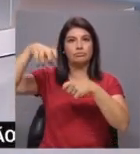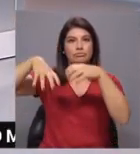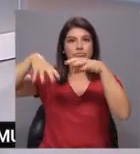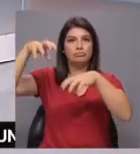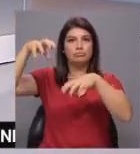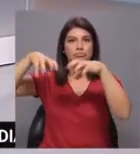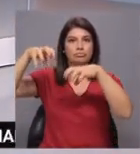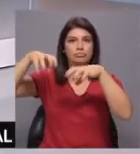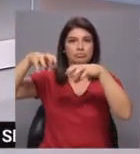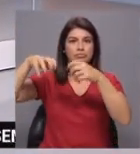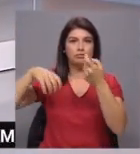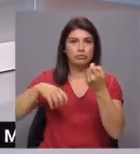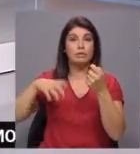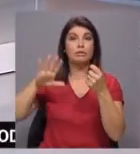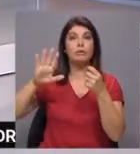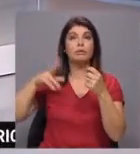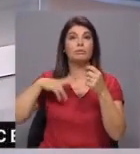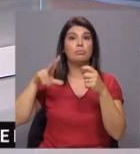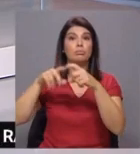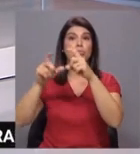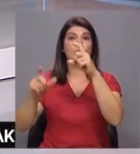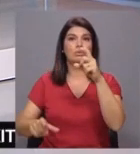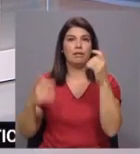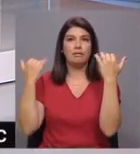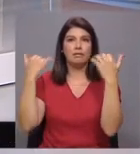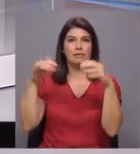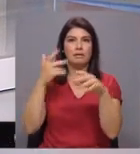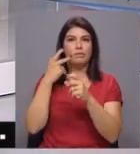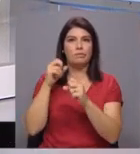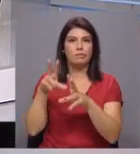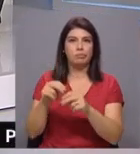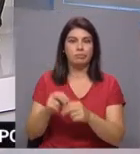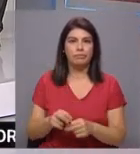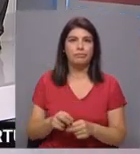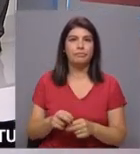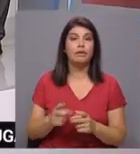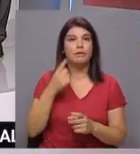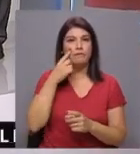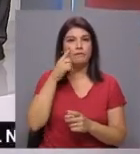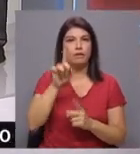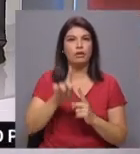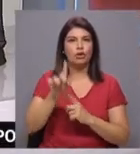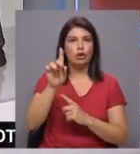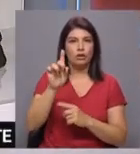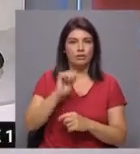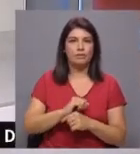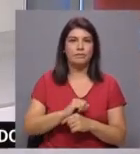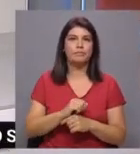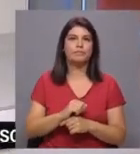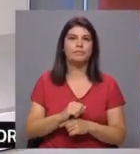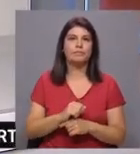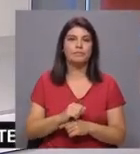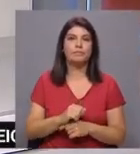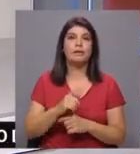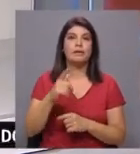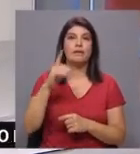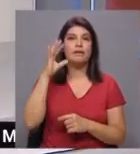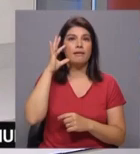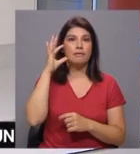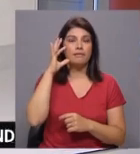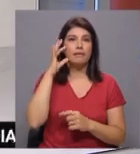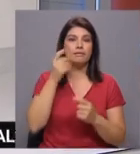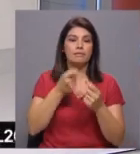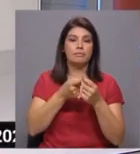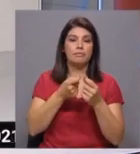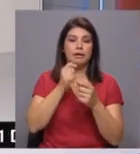continental, um dia de céu geralmente limpo. Começando pela região norte, céu limpo. Durante o período da tarde, na